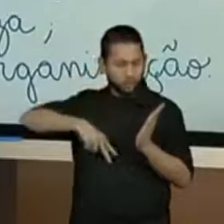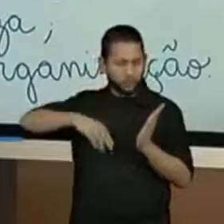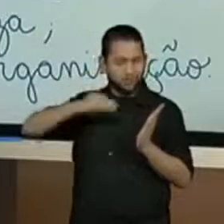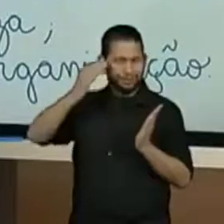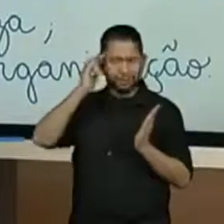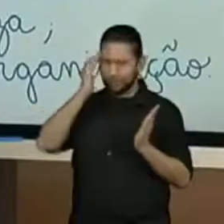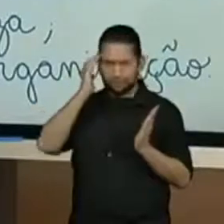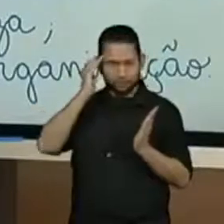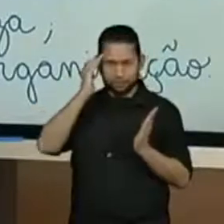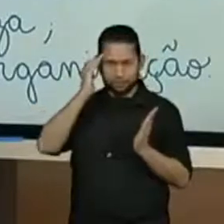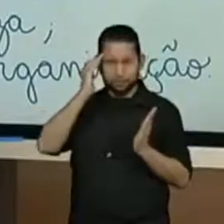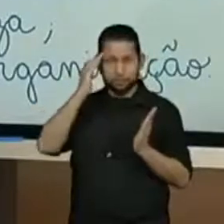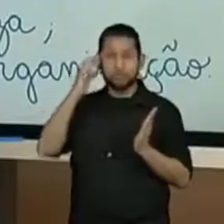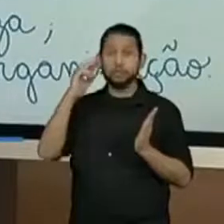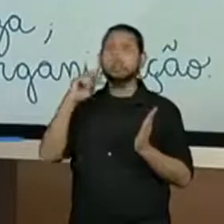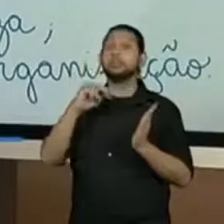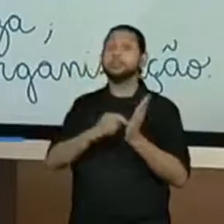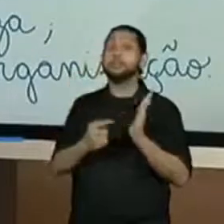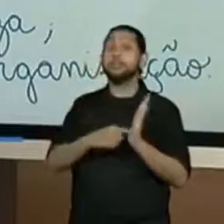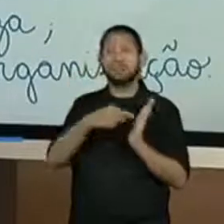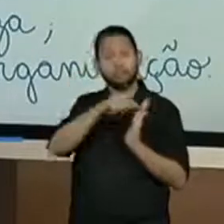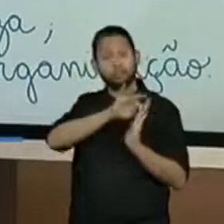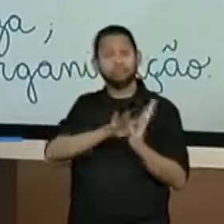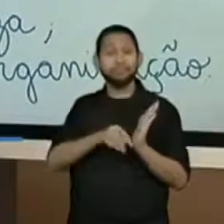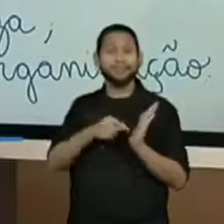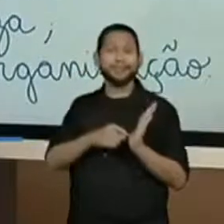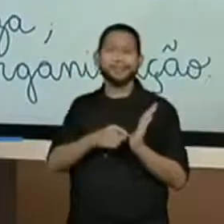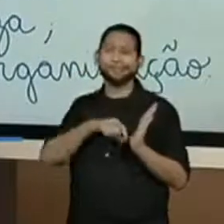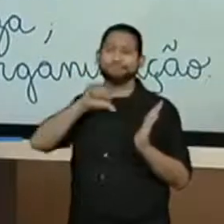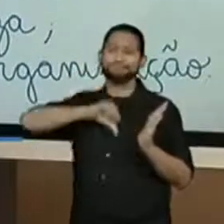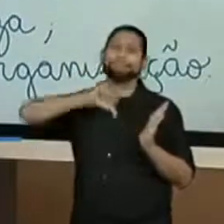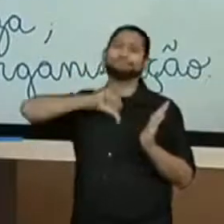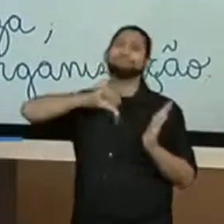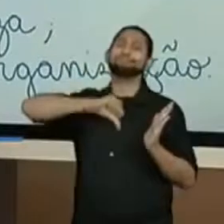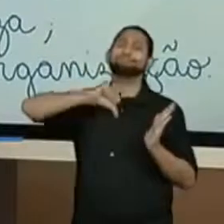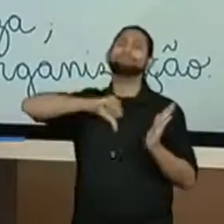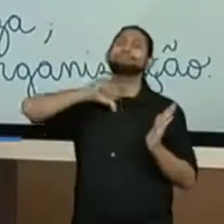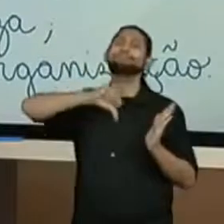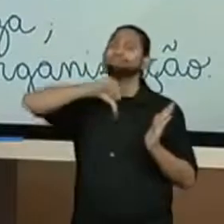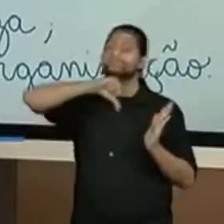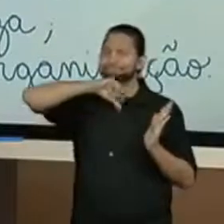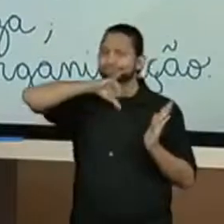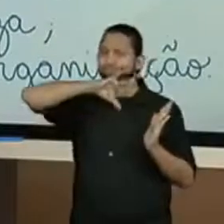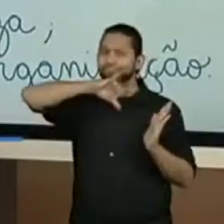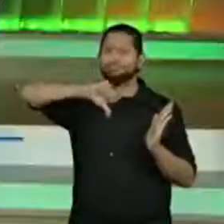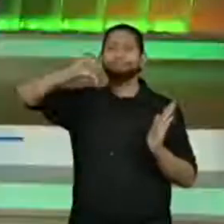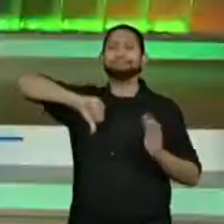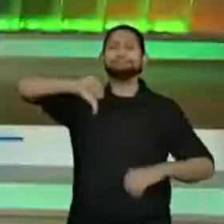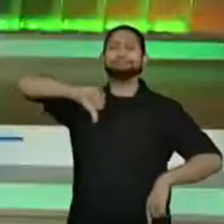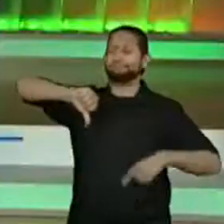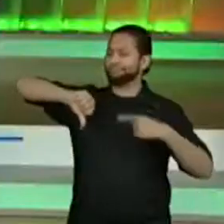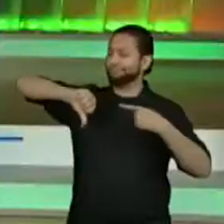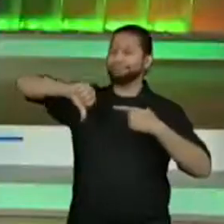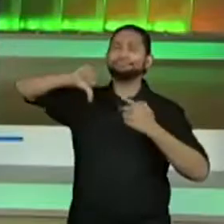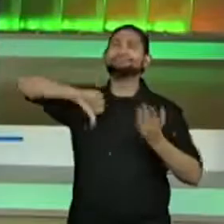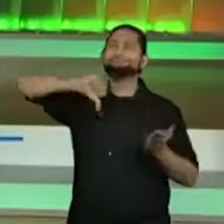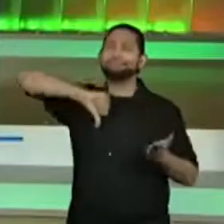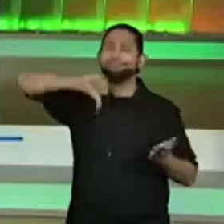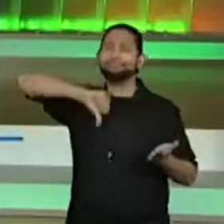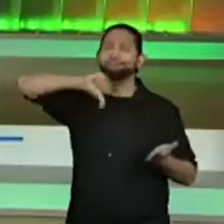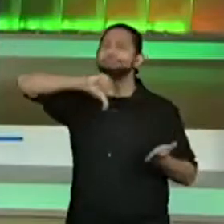entende, é sinal que o seu texto... Hum, hum, hum. O quer dizer isso? O que quer dizer isso? Vocês falam.